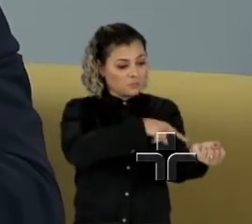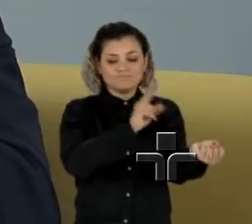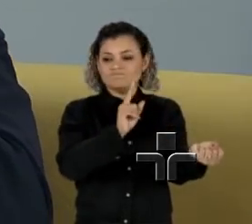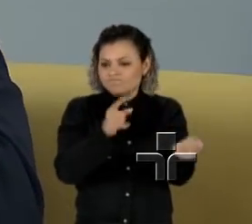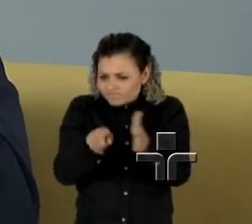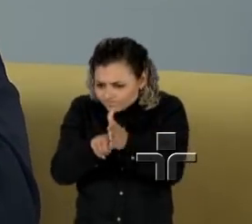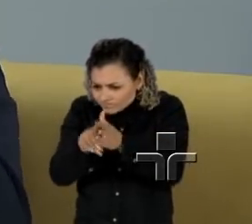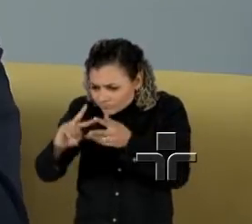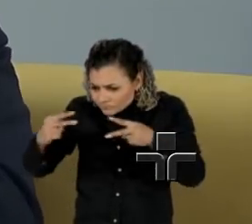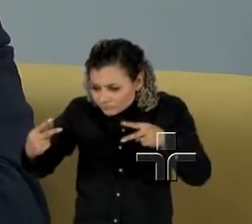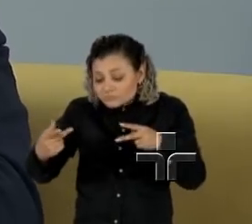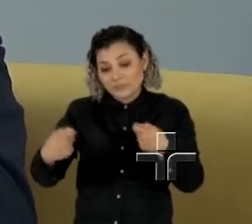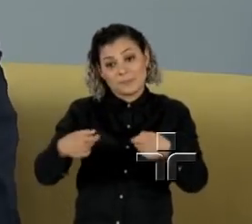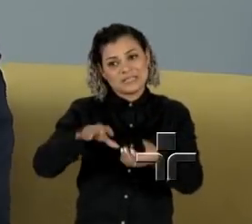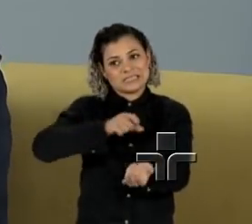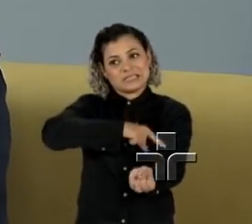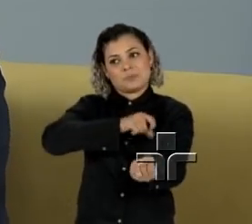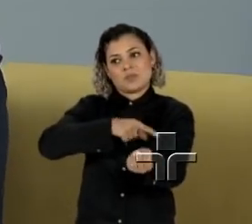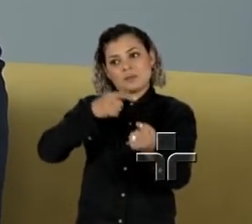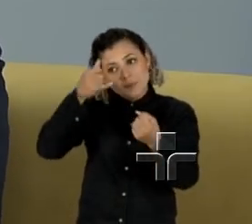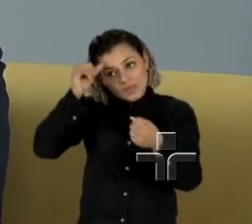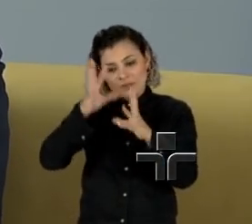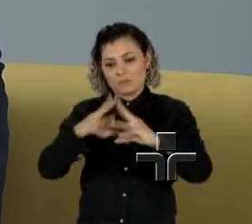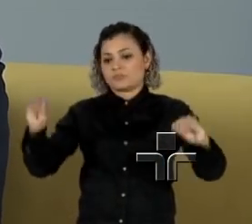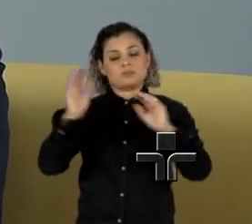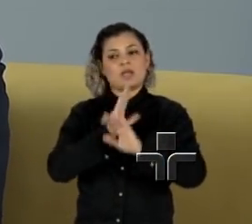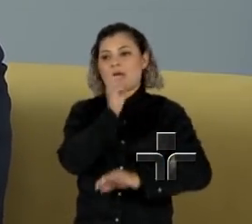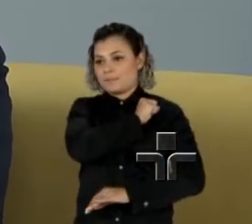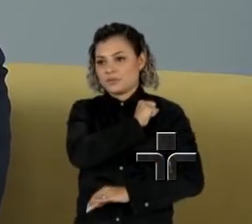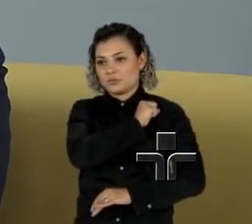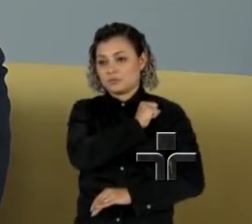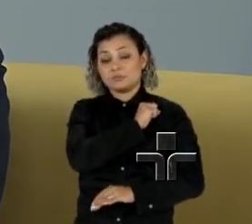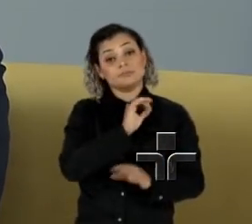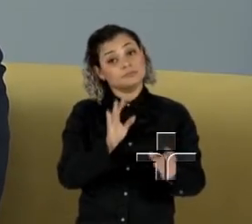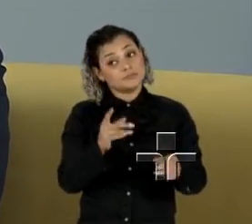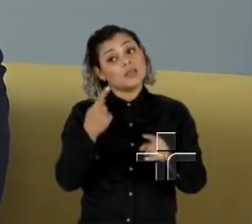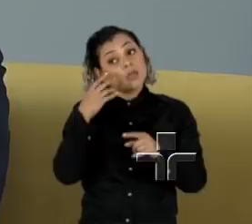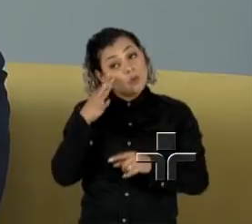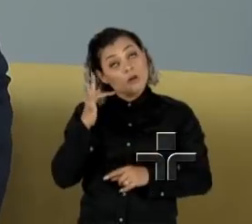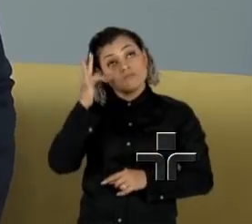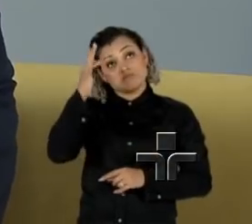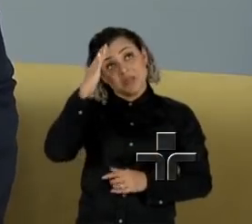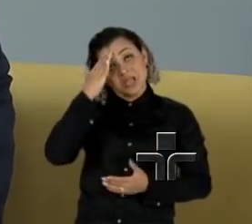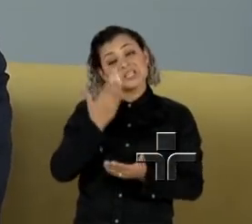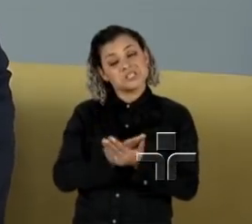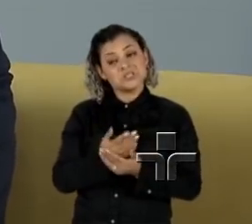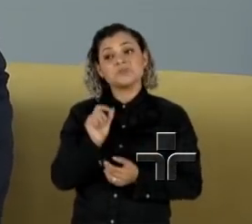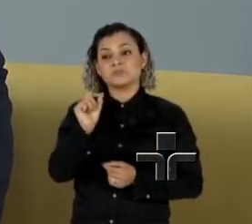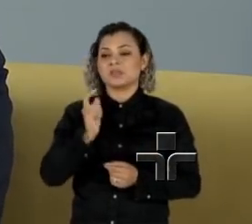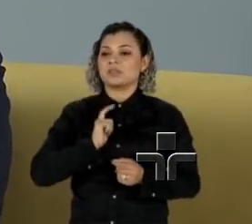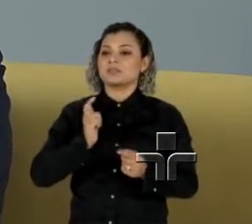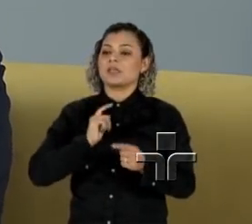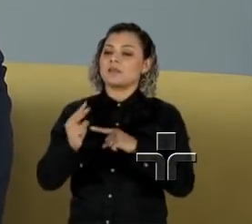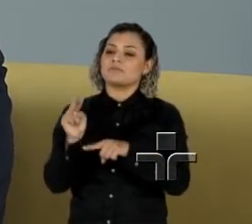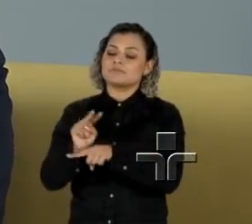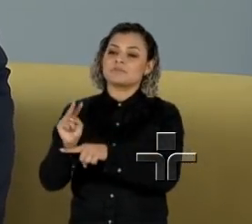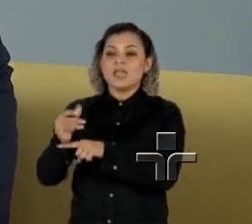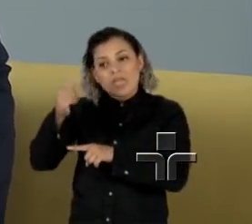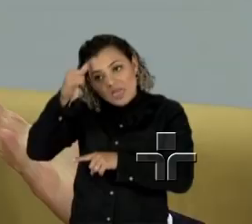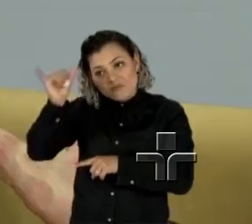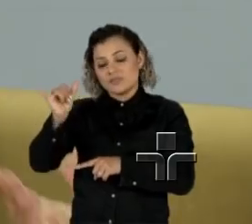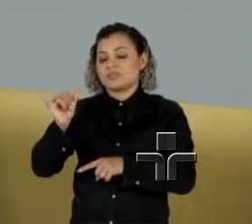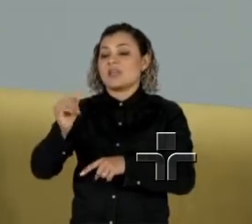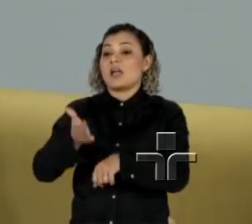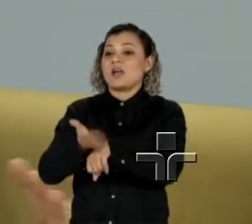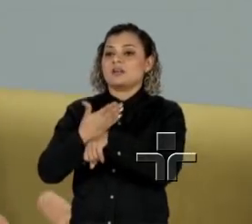esse estudo genético, passarão a fazer. E eu acredito que em poucos anos nós teremos, inclusive, uma terapia genética para prevenir os casos antes que eles aconteçam.